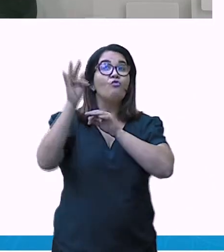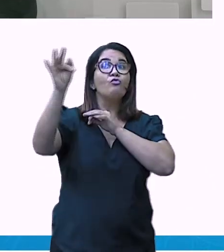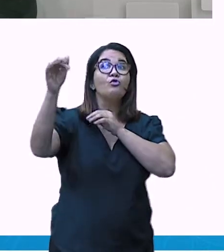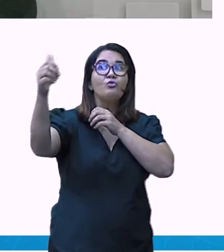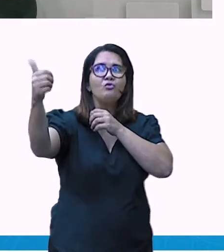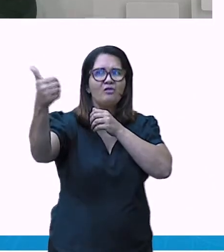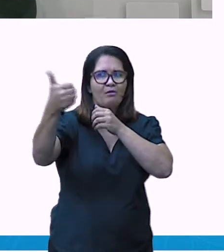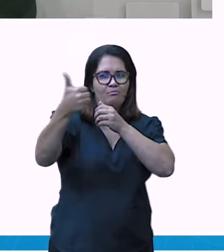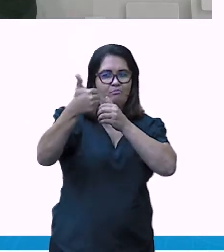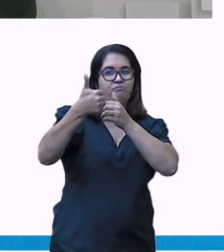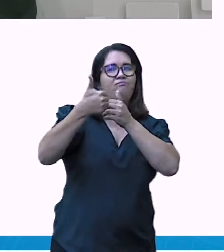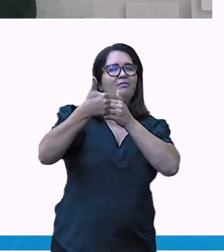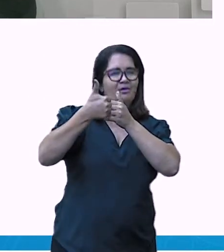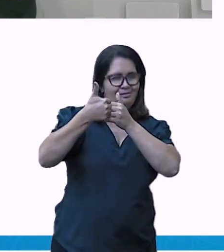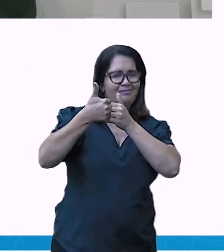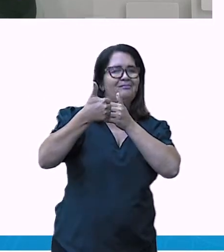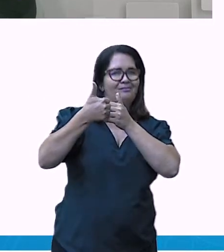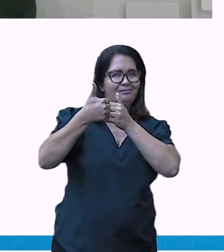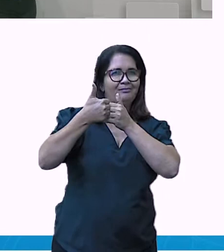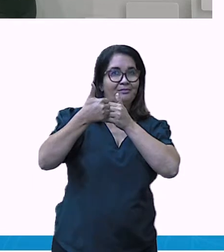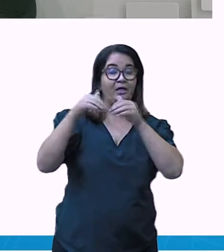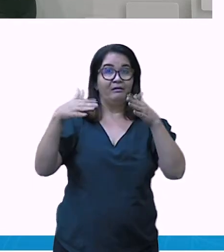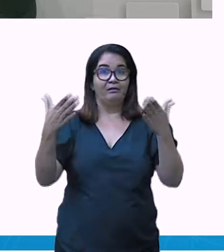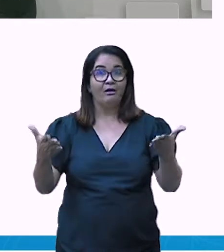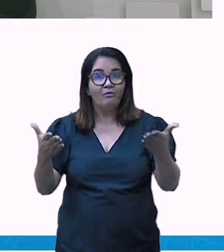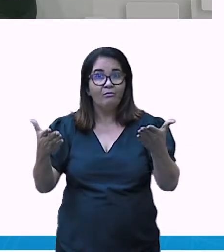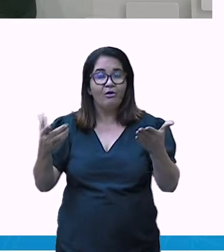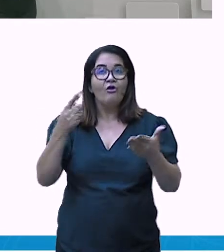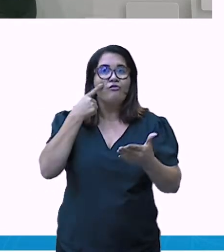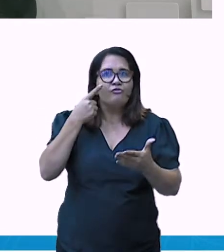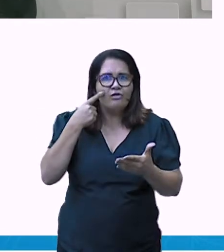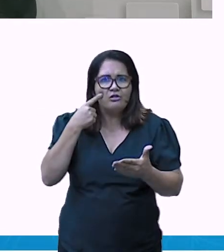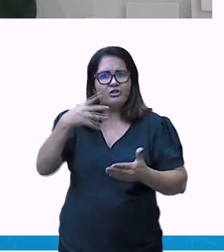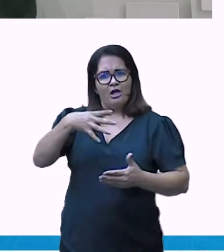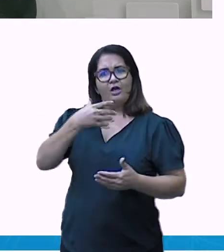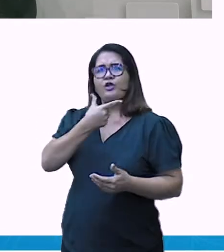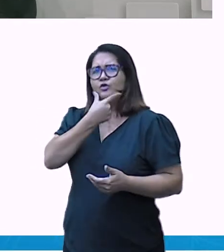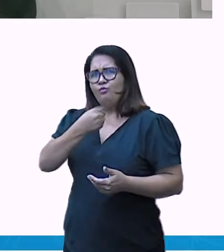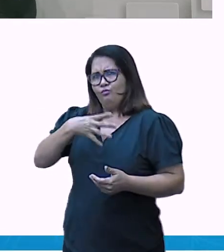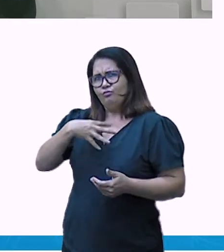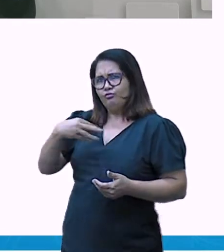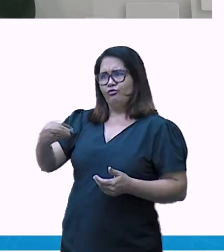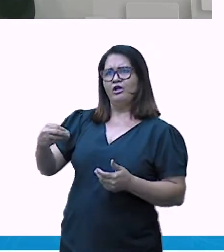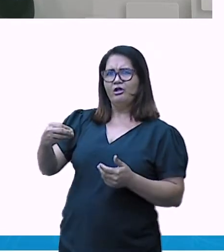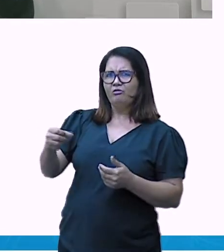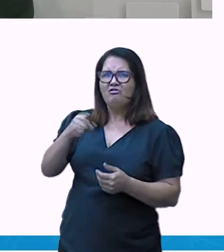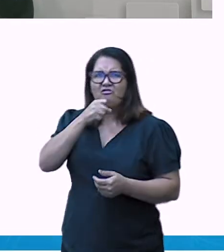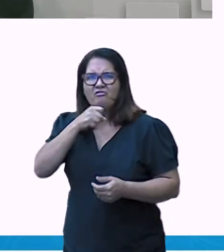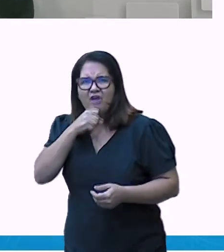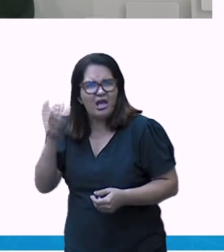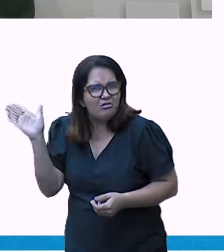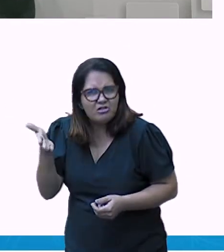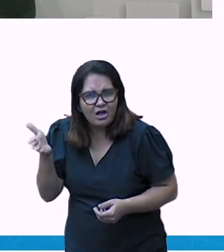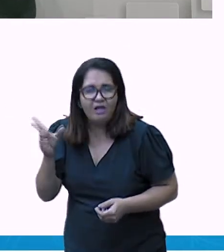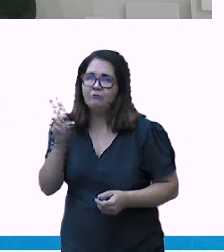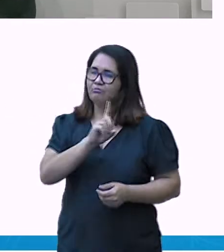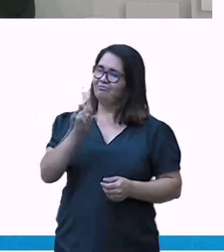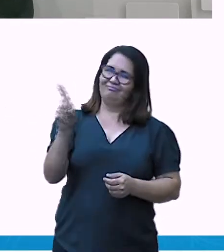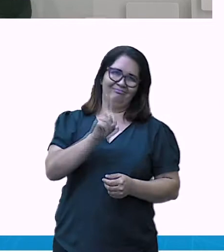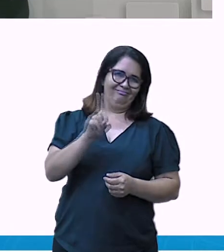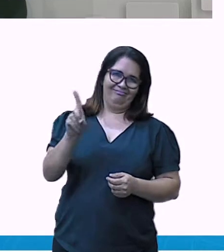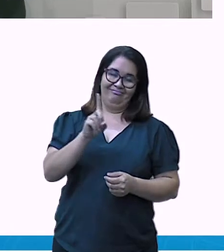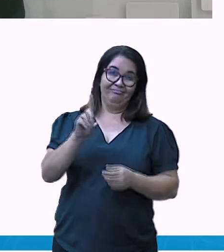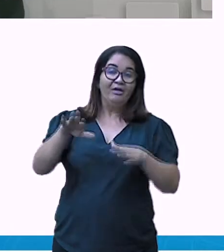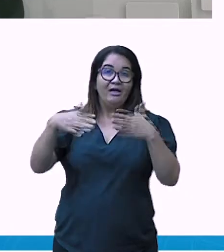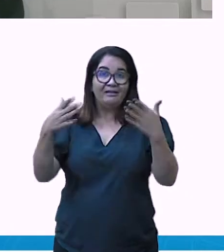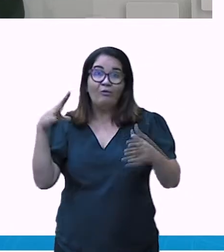imagem do filho, que não envelheceu tanto. Na tira, nós podemos observar a mudança de